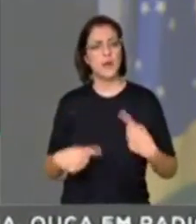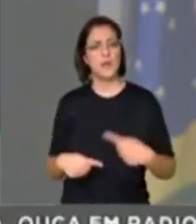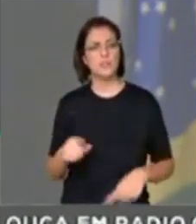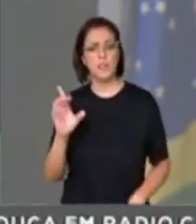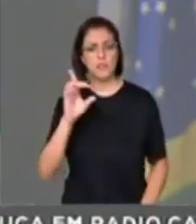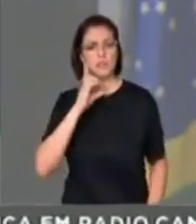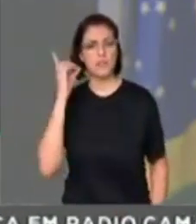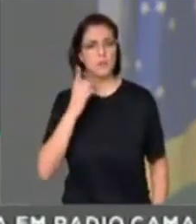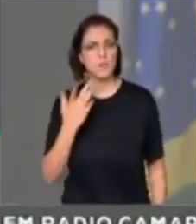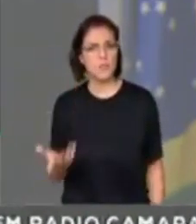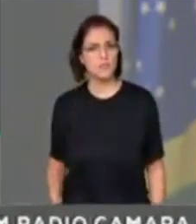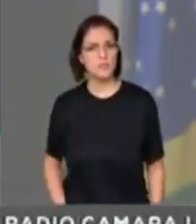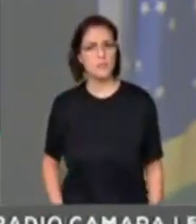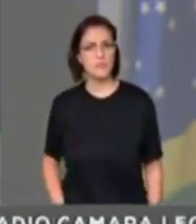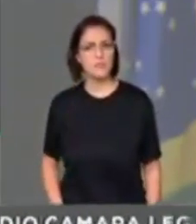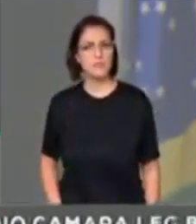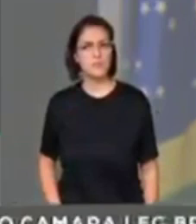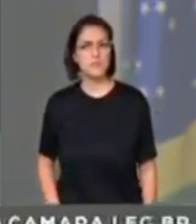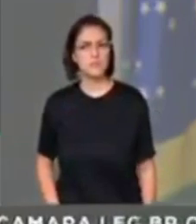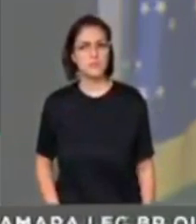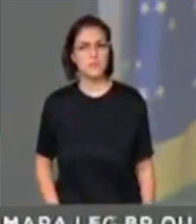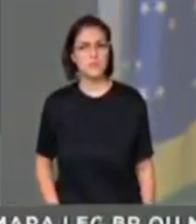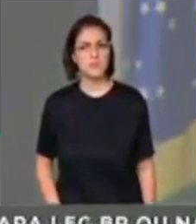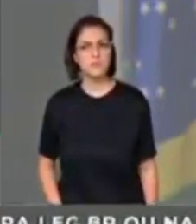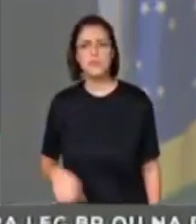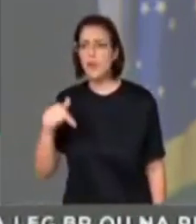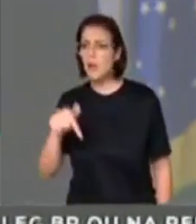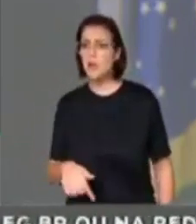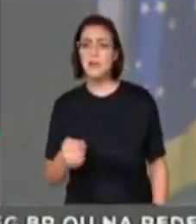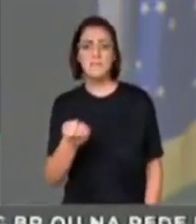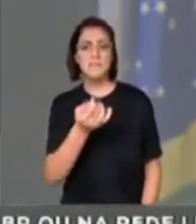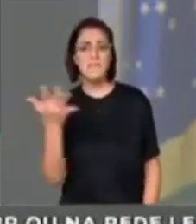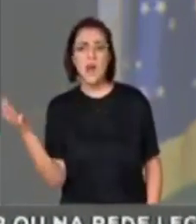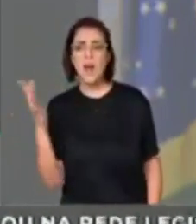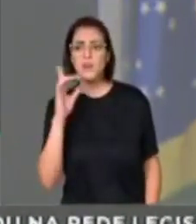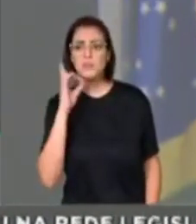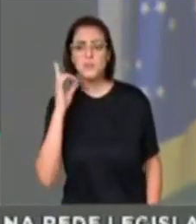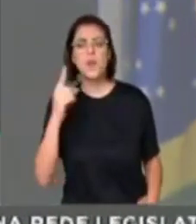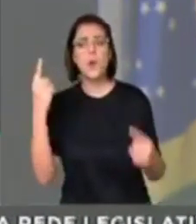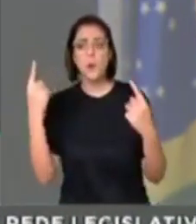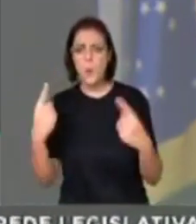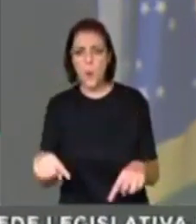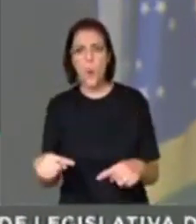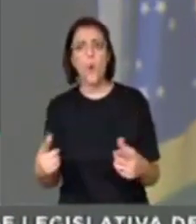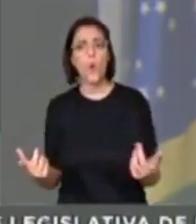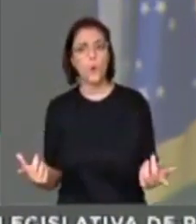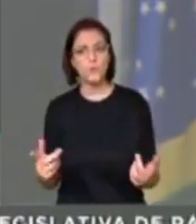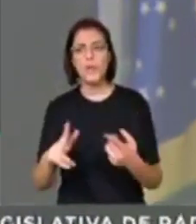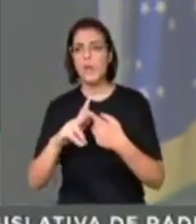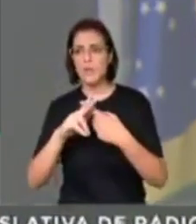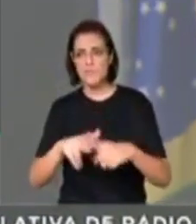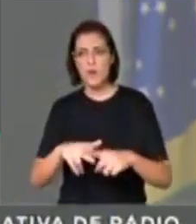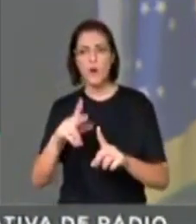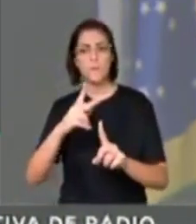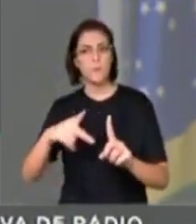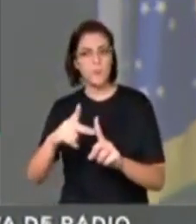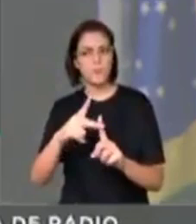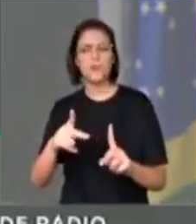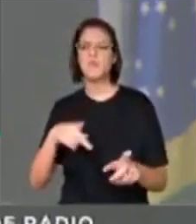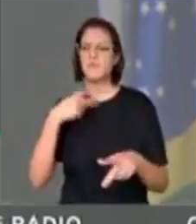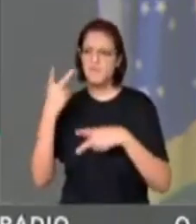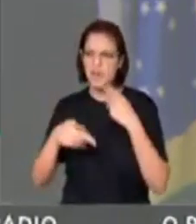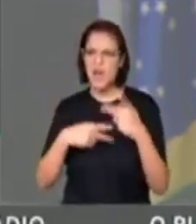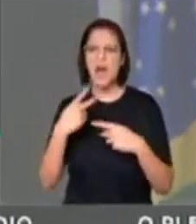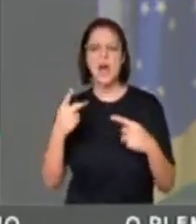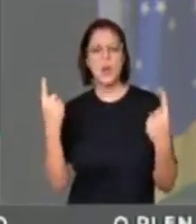os parlamentares. Nós temos diversos parlamentares aqui contra a reforma da Previdência, que discursam contra a reforma, que argumentam contra a